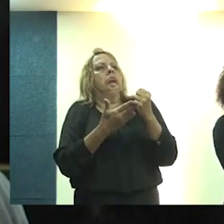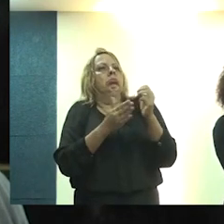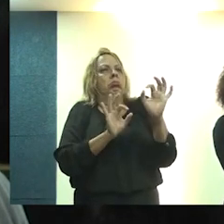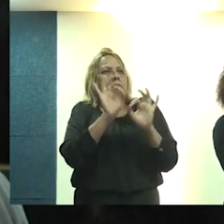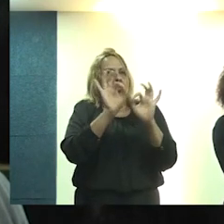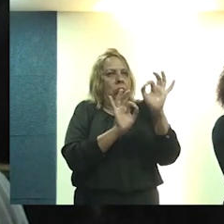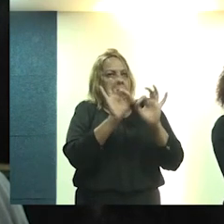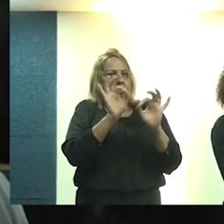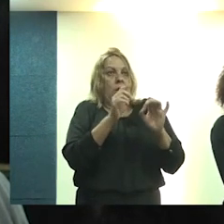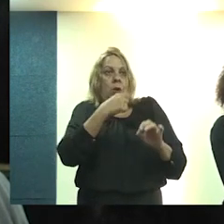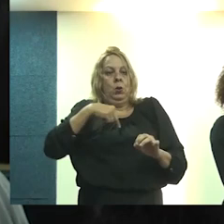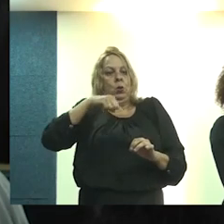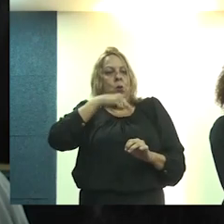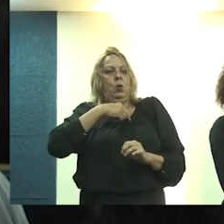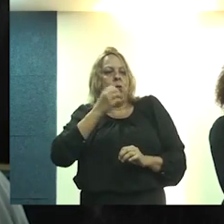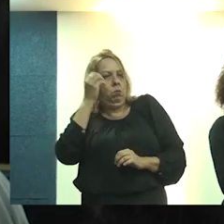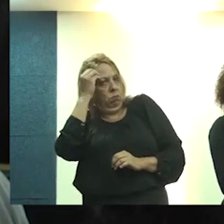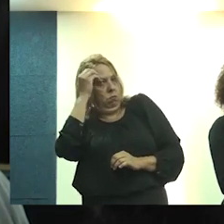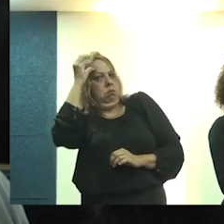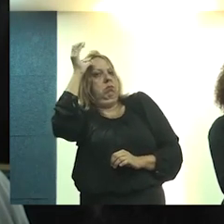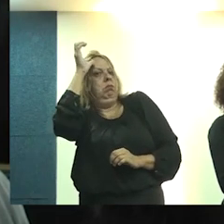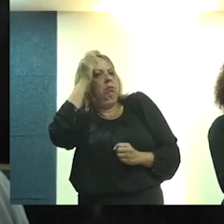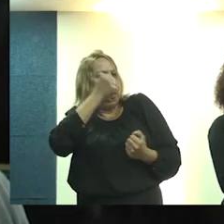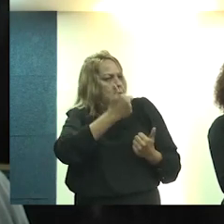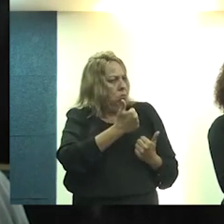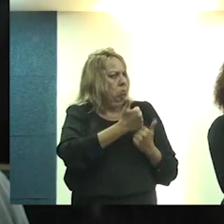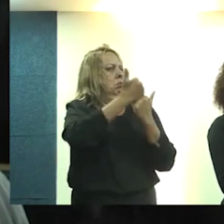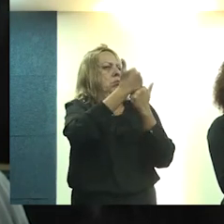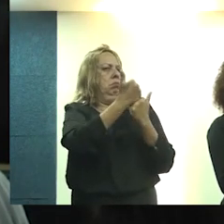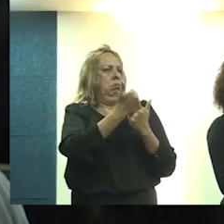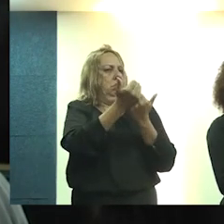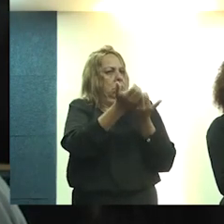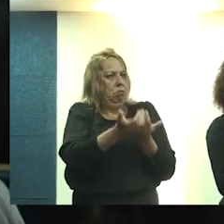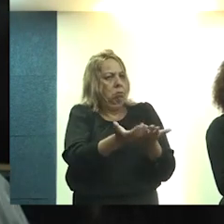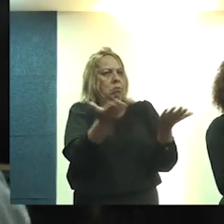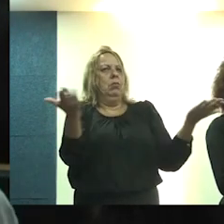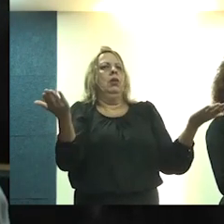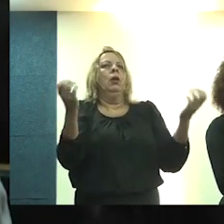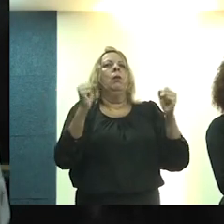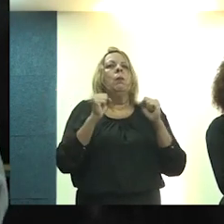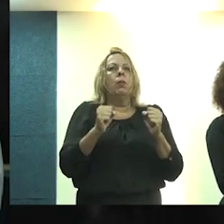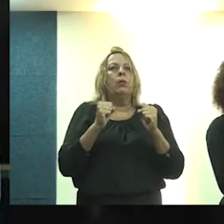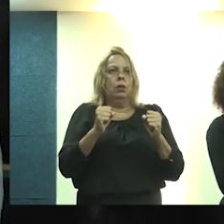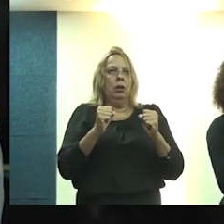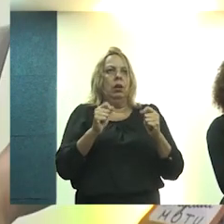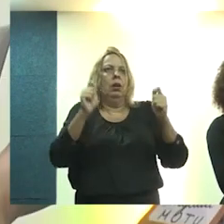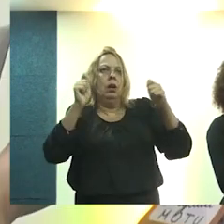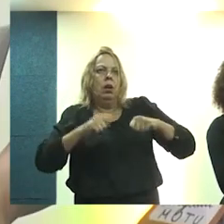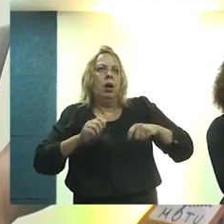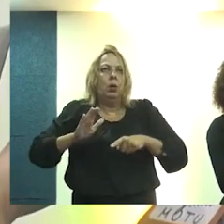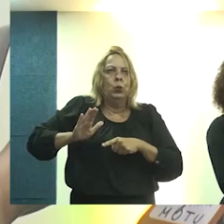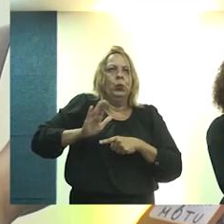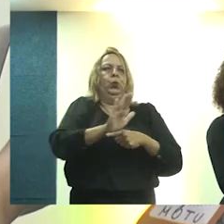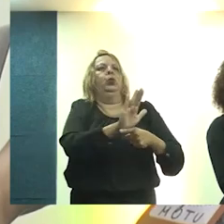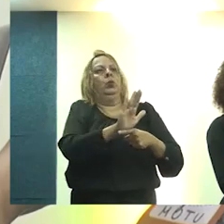colocando o nosso conhecimento à disposição para poder catalisar e ajudar, não só